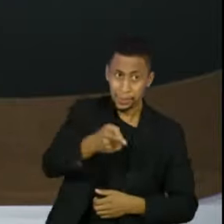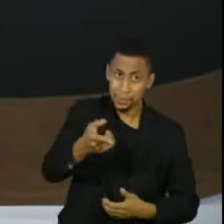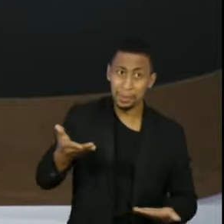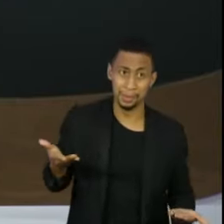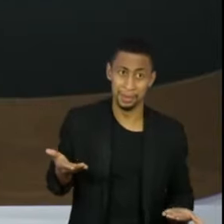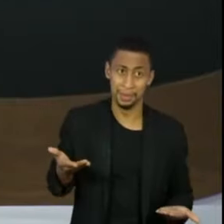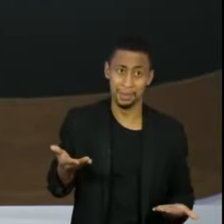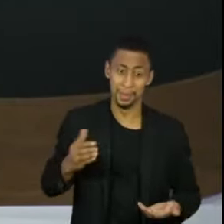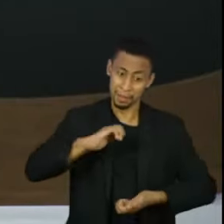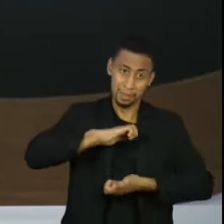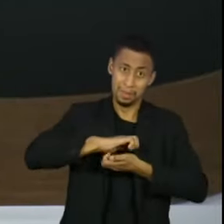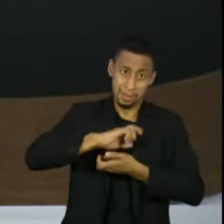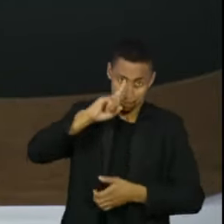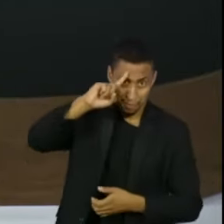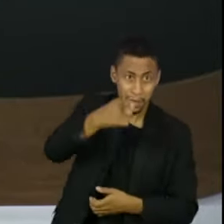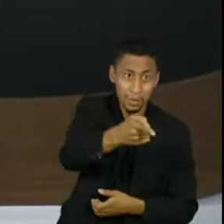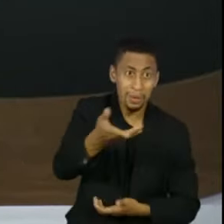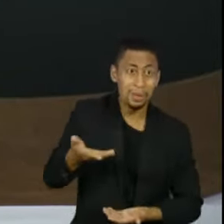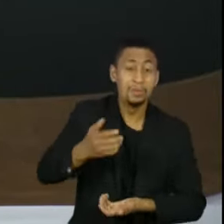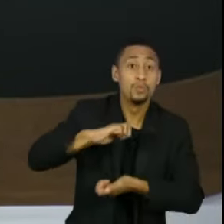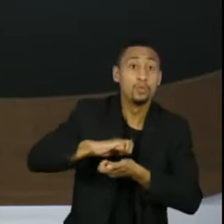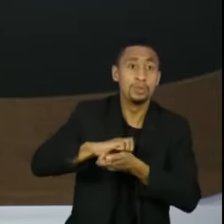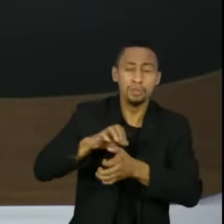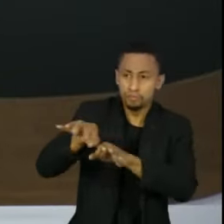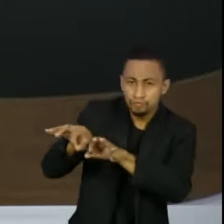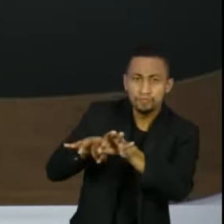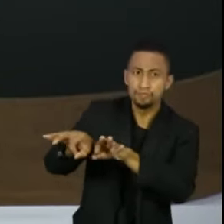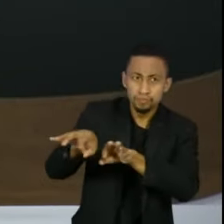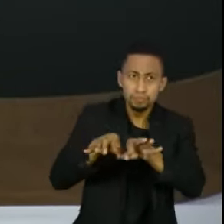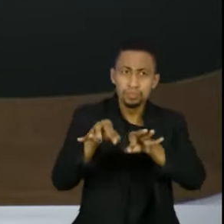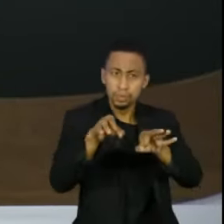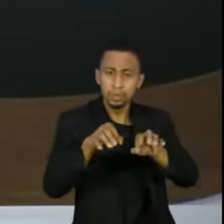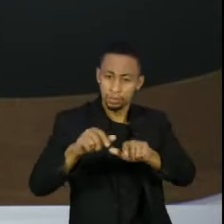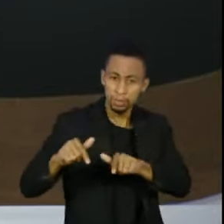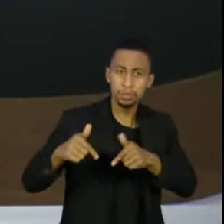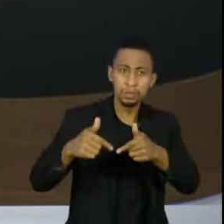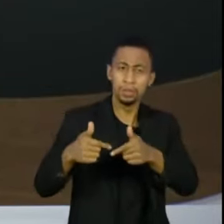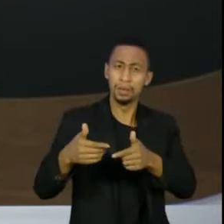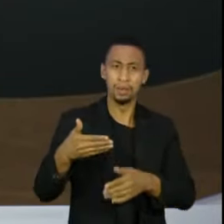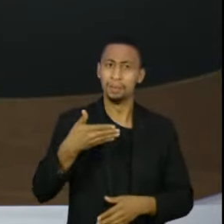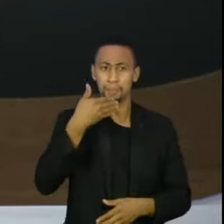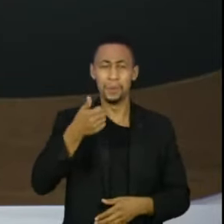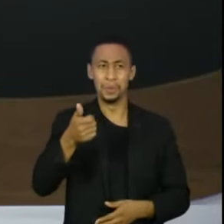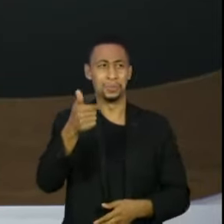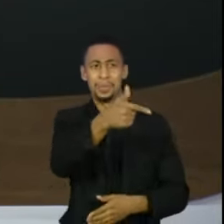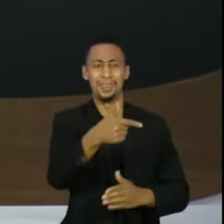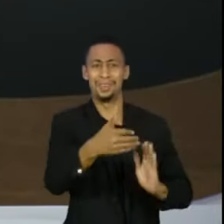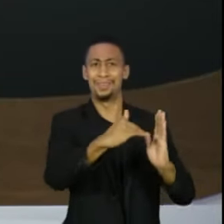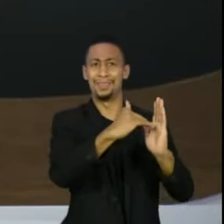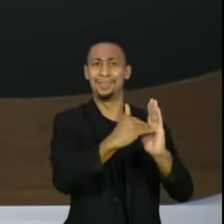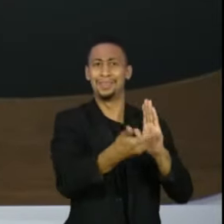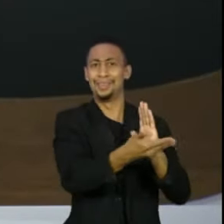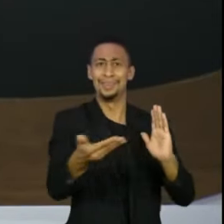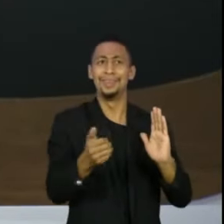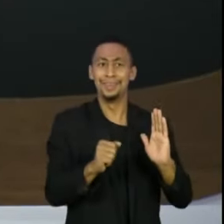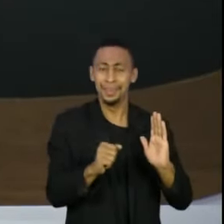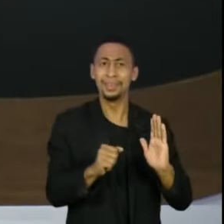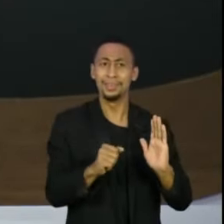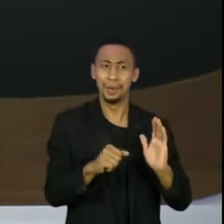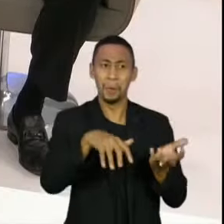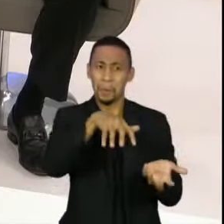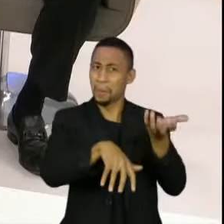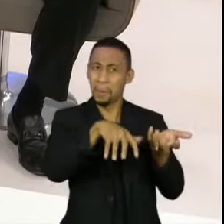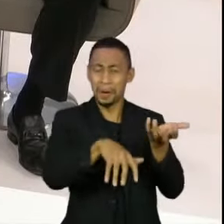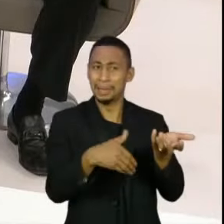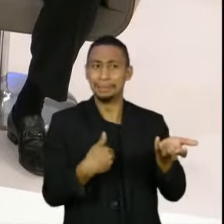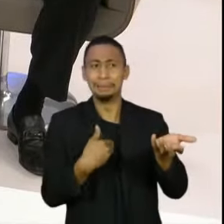Na verdade, o Supremo tem sido muito mais assertivo, muito mais proativo do que o Congresso Nacional, em todas essas determinações.